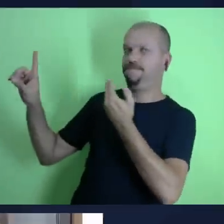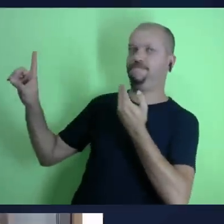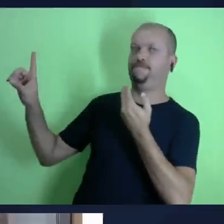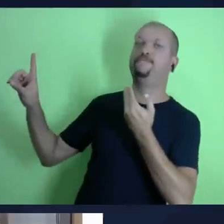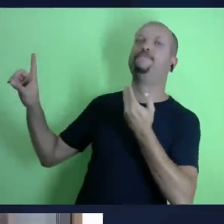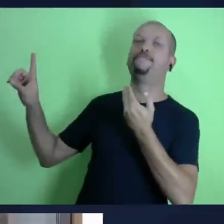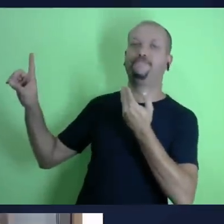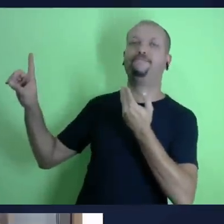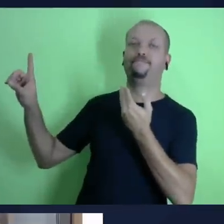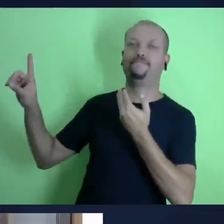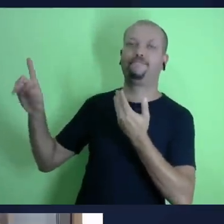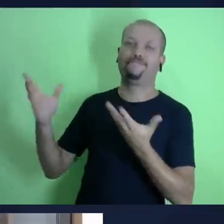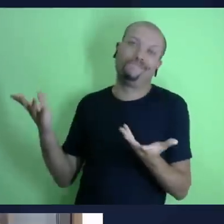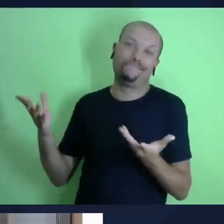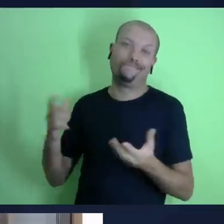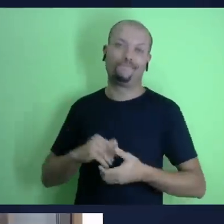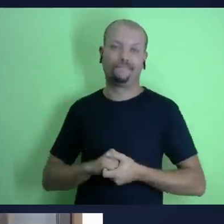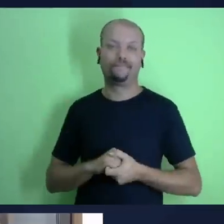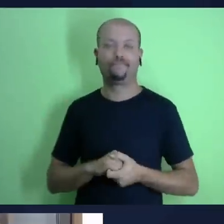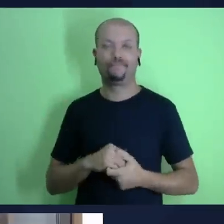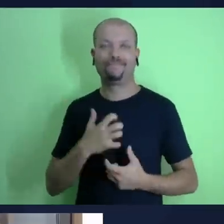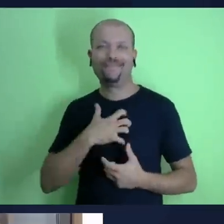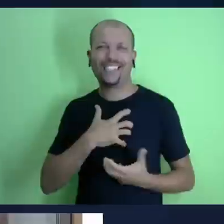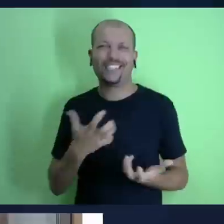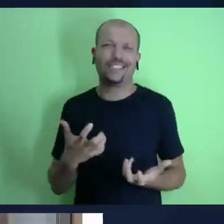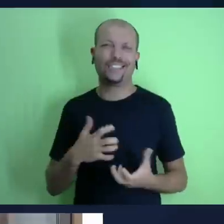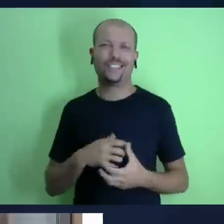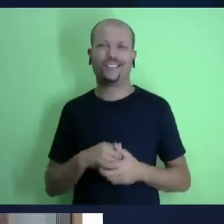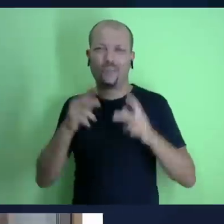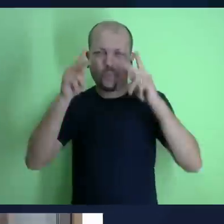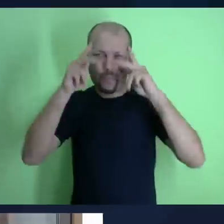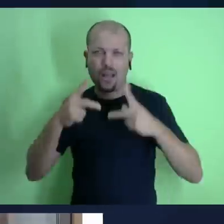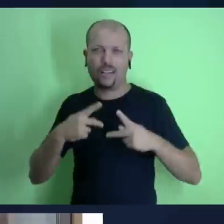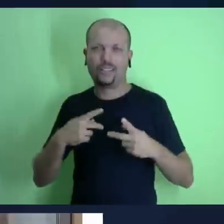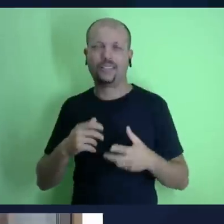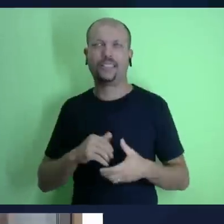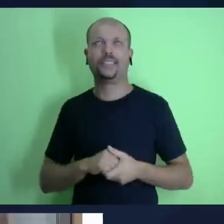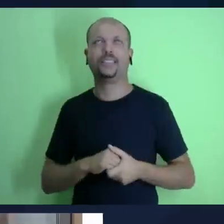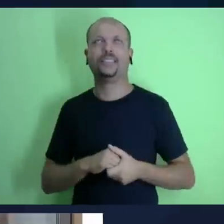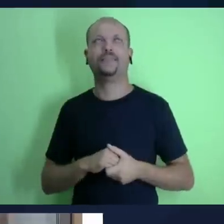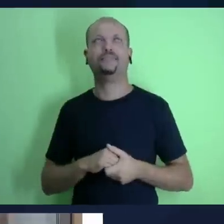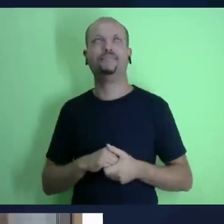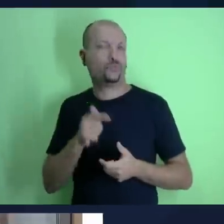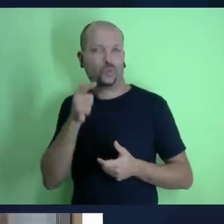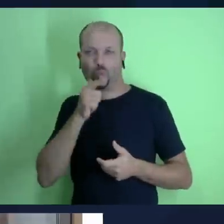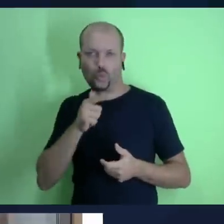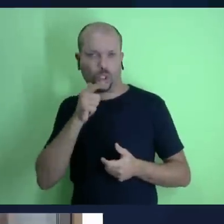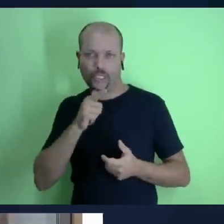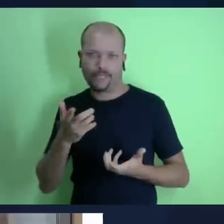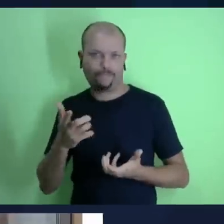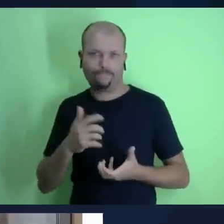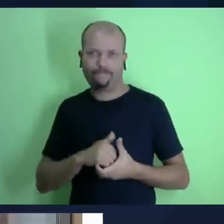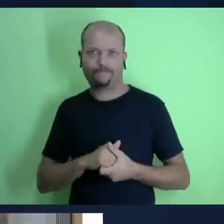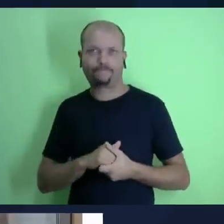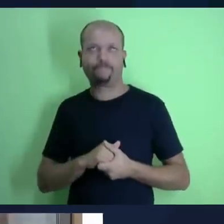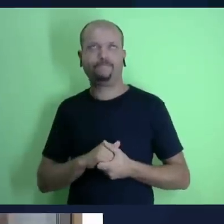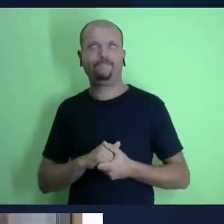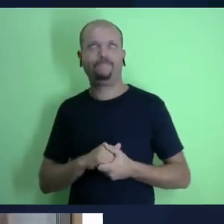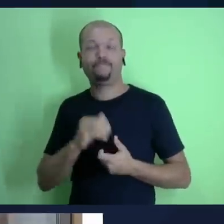o privilégio que é a gente conhecer Deus e estar perto dele então o inimigo de Deus ele trabalha para nos distrair